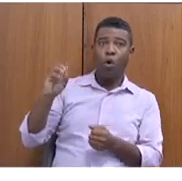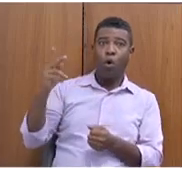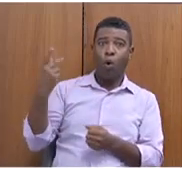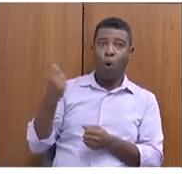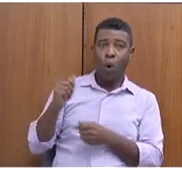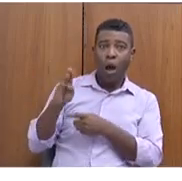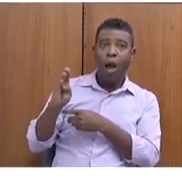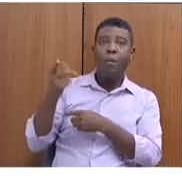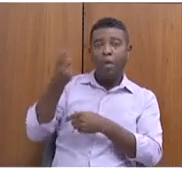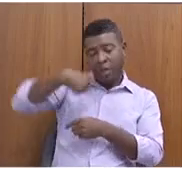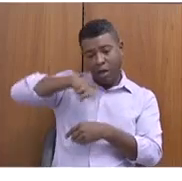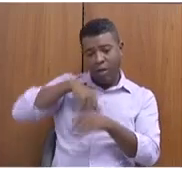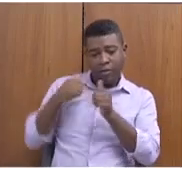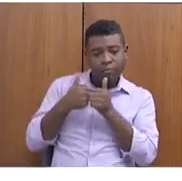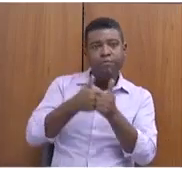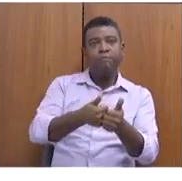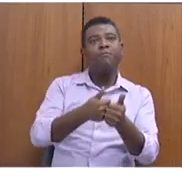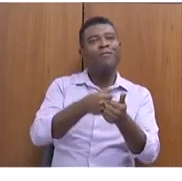parte da política habitacional.